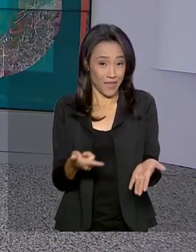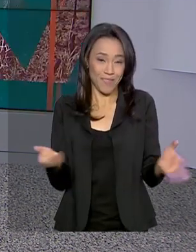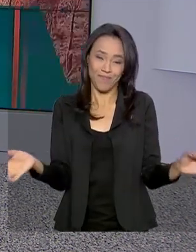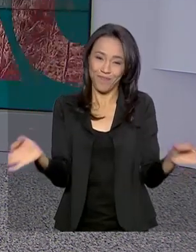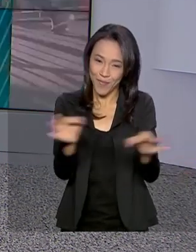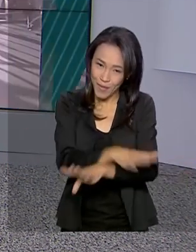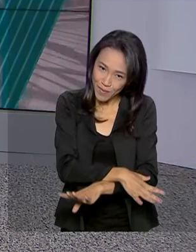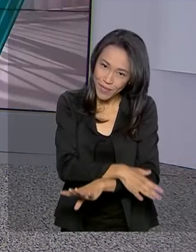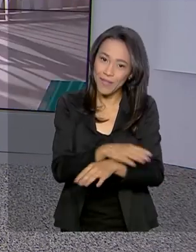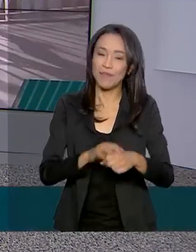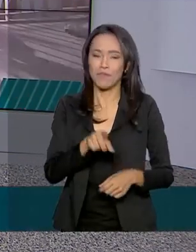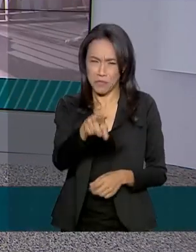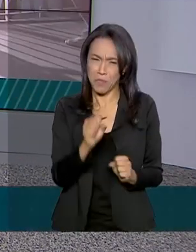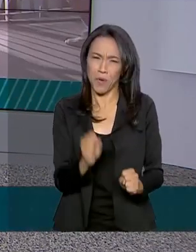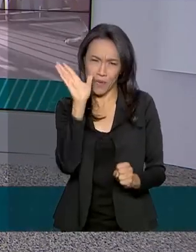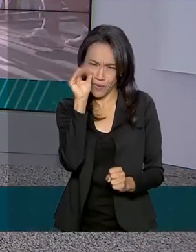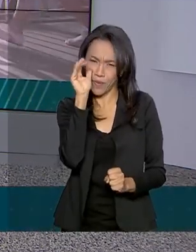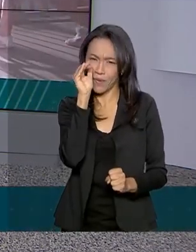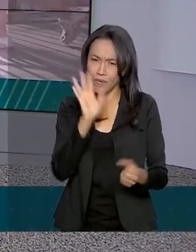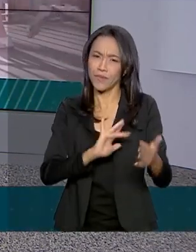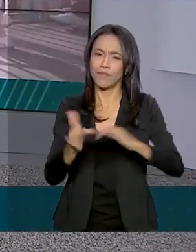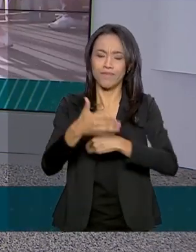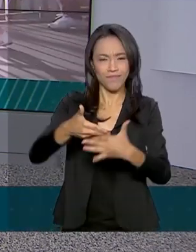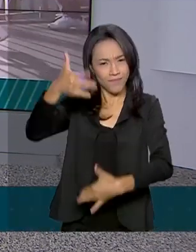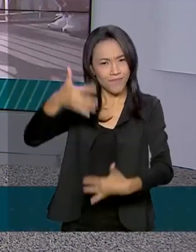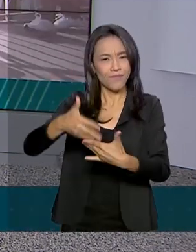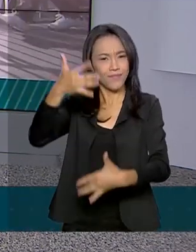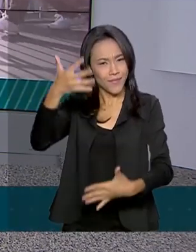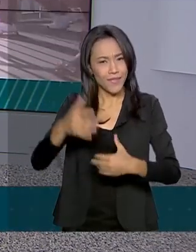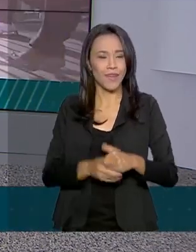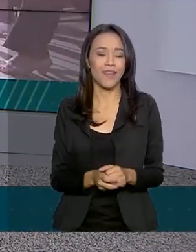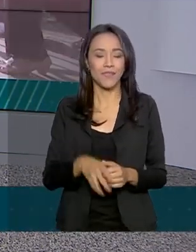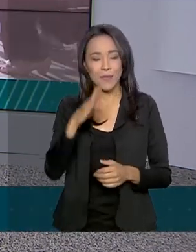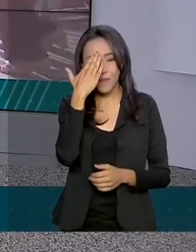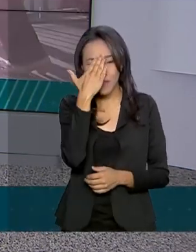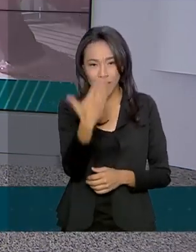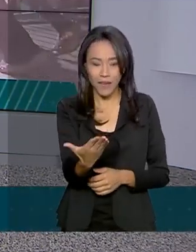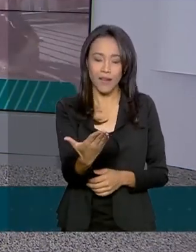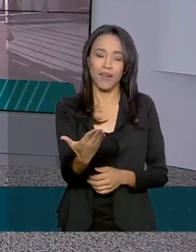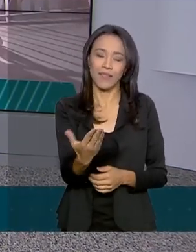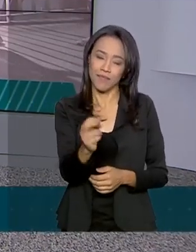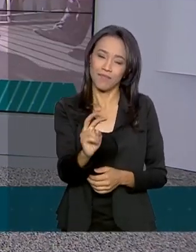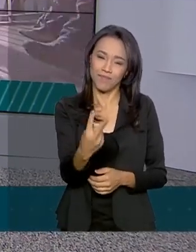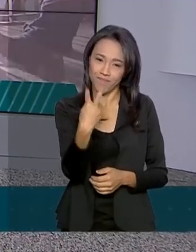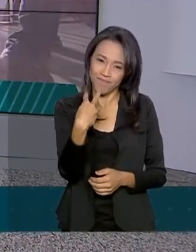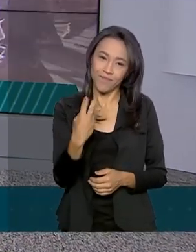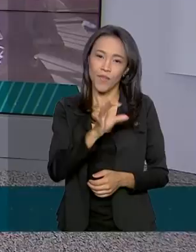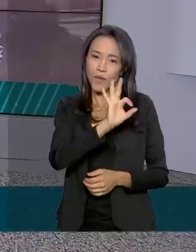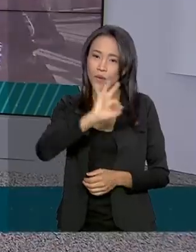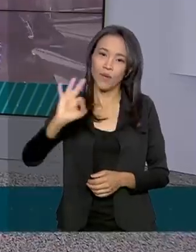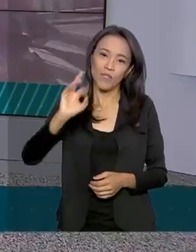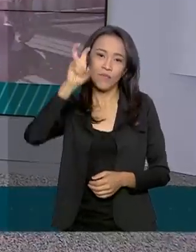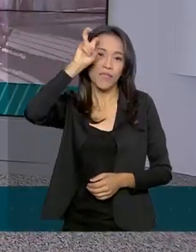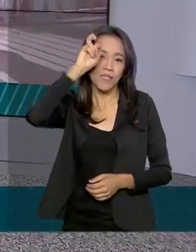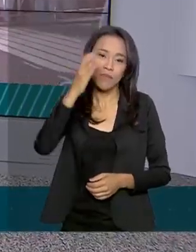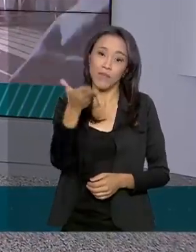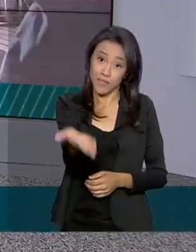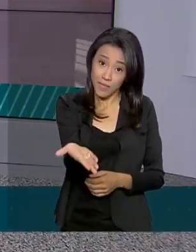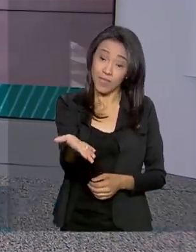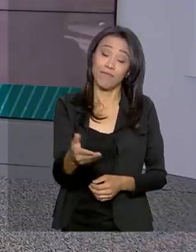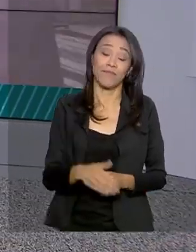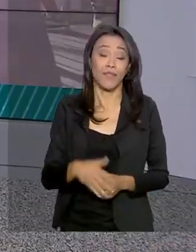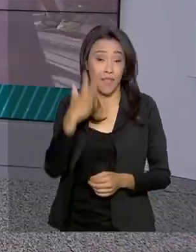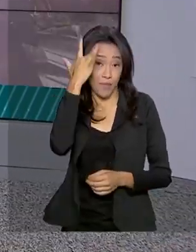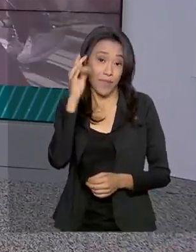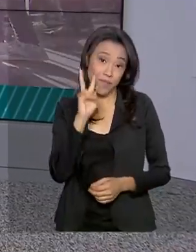fica por aqui. Você pode nos acompanhar também pelas redes sociais. Muito obrigada pela sua companhia. Uma ótima quinta-feira para você e